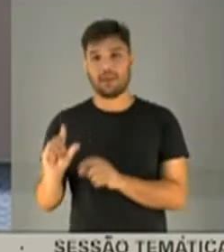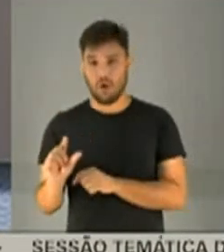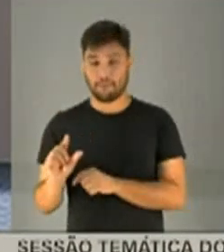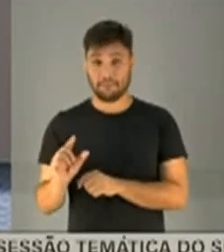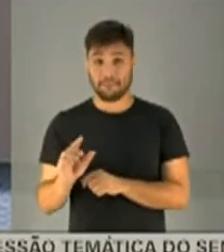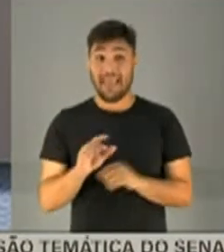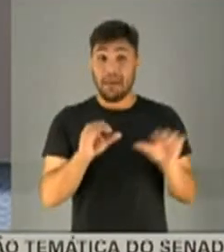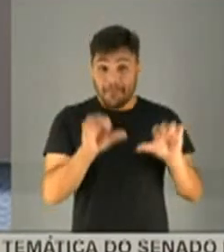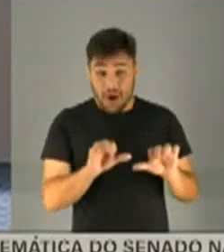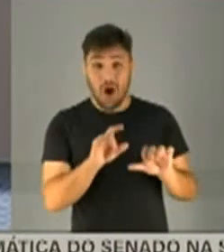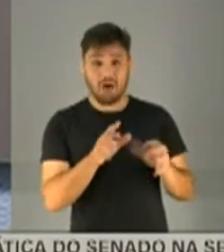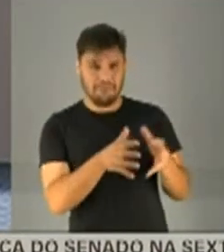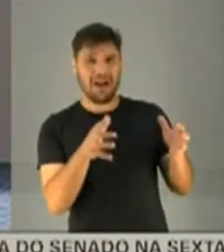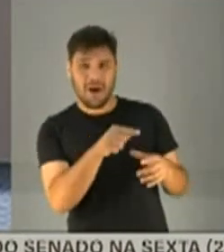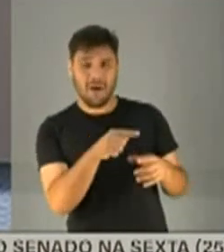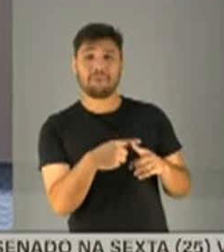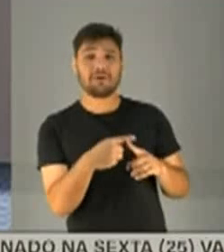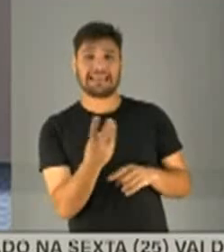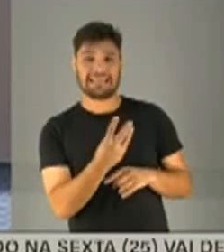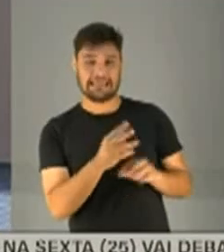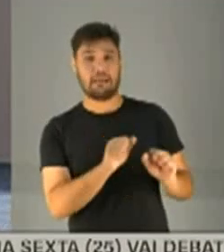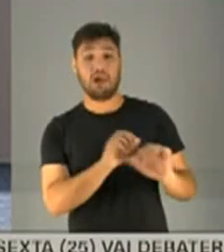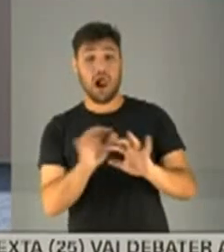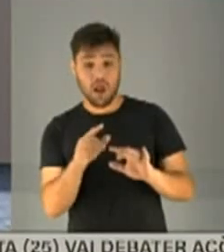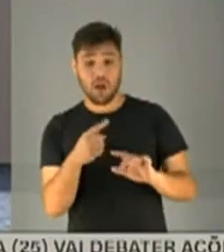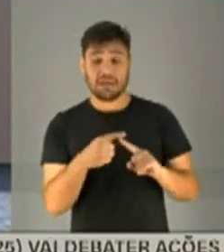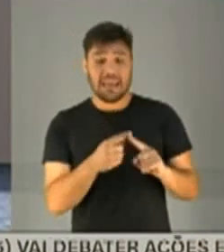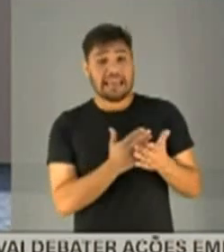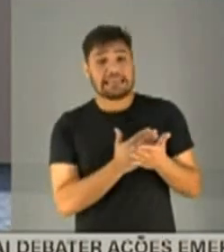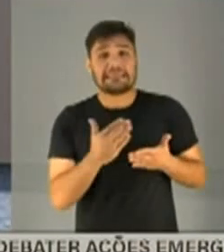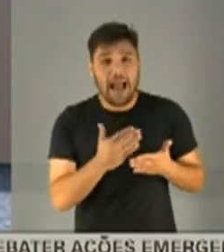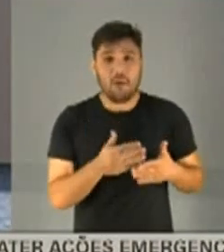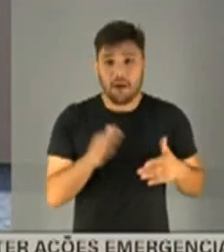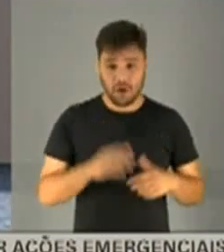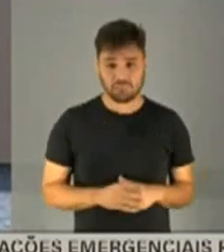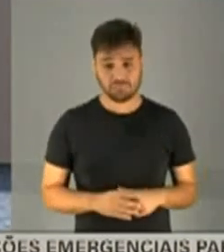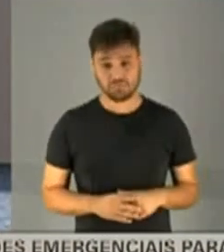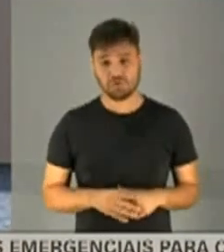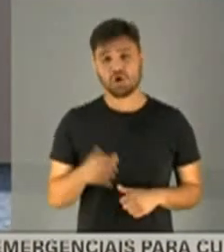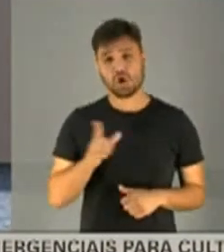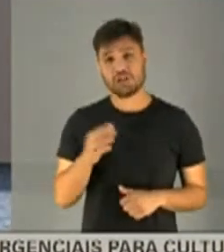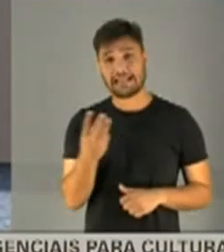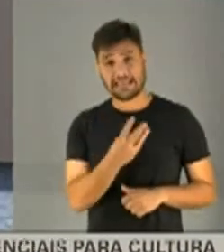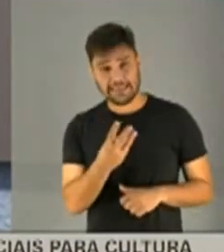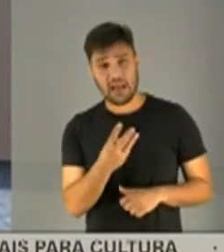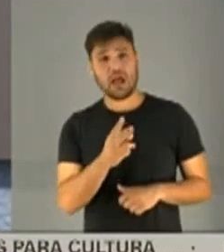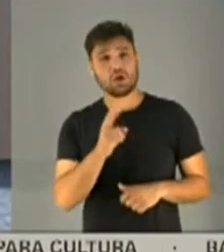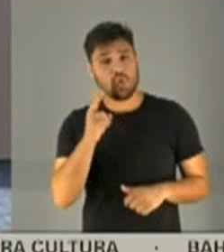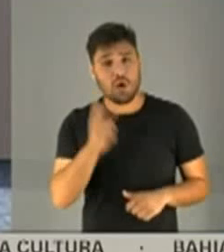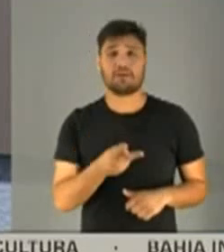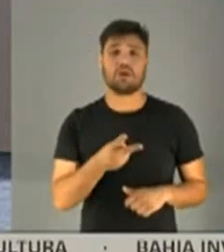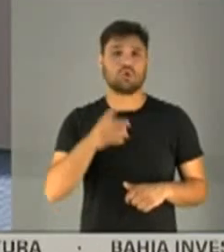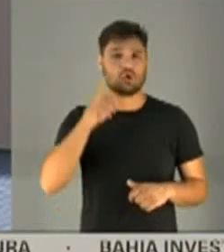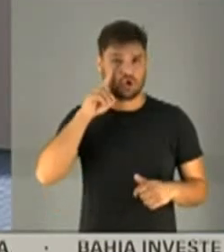pior é de que o patamar inicial é muito mais elevado. Nós já partimos para a terceira onda com 2 mil mortes por dia.